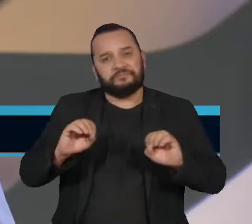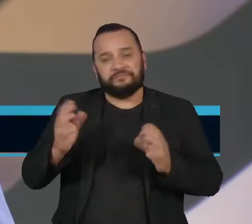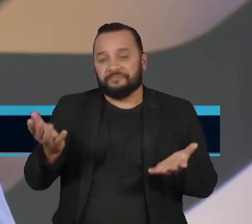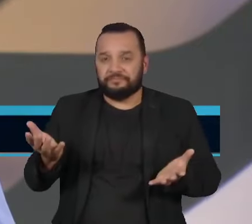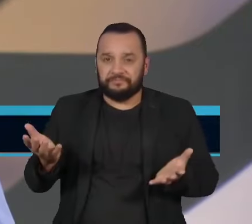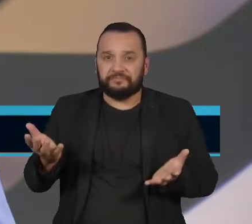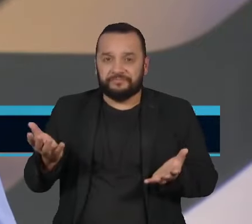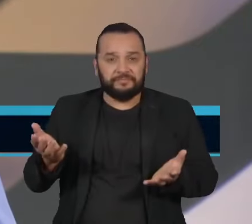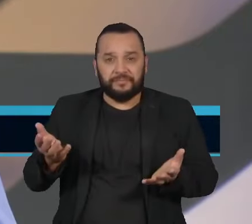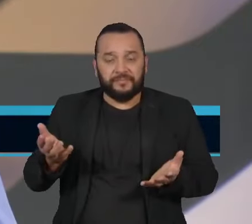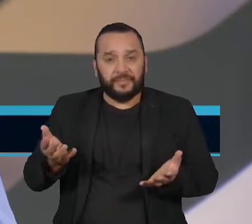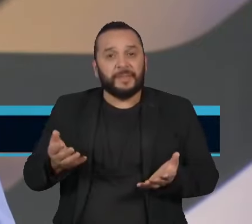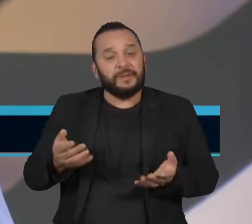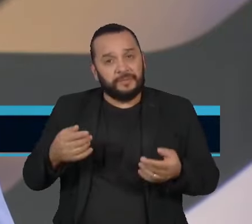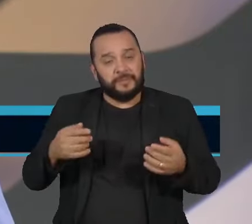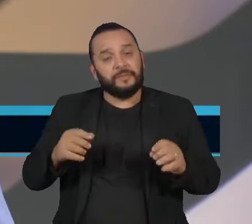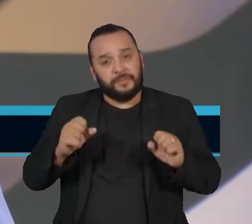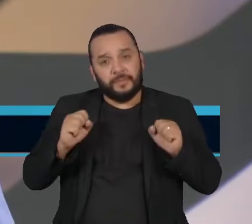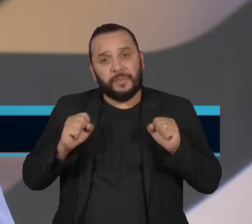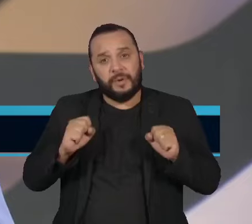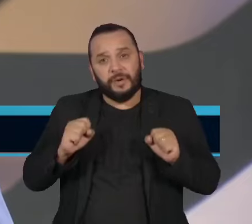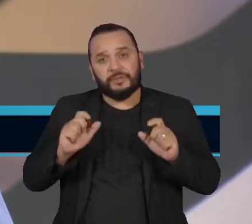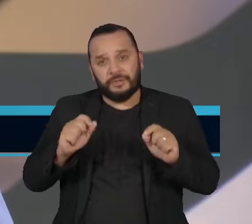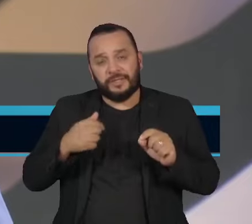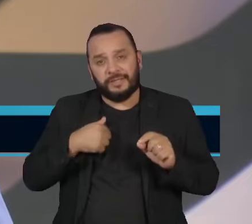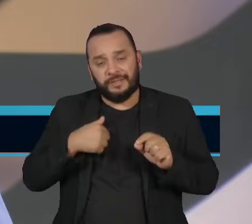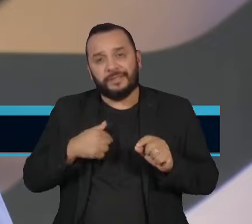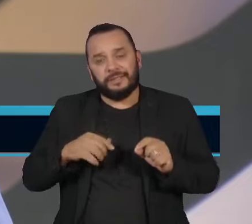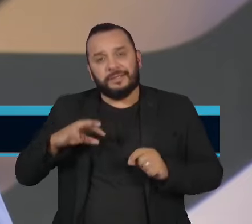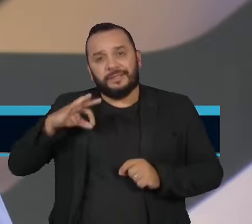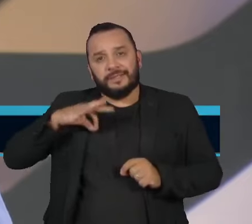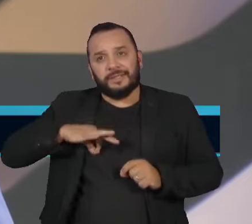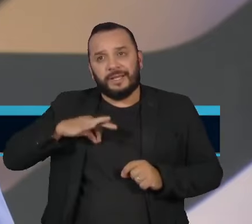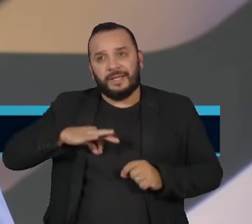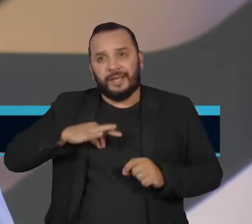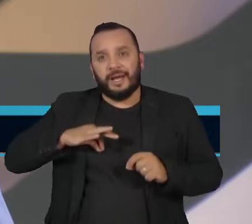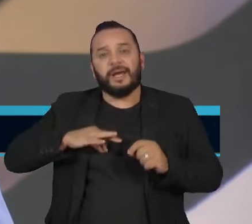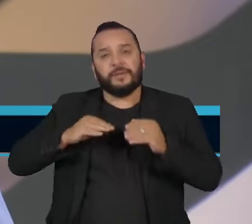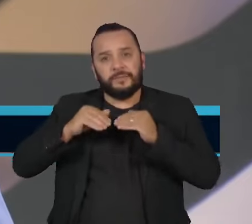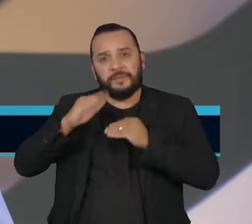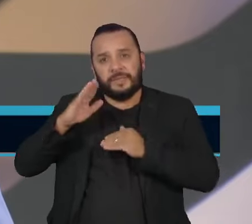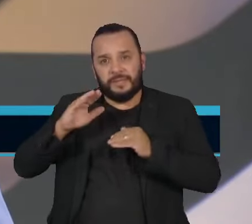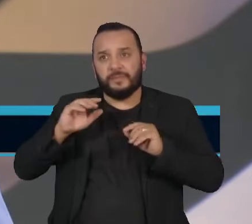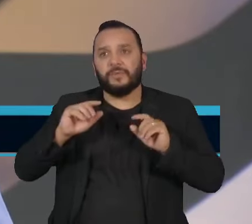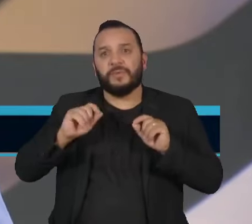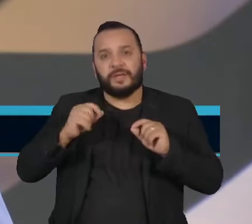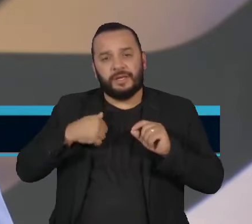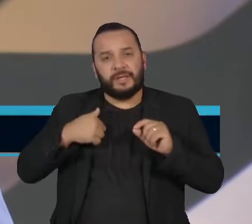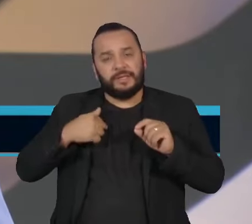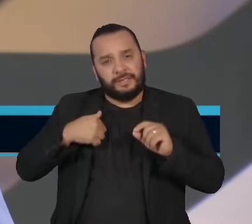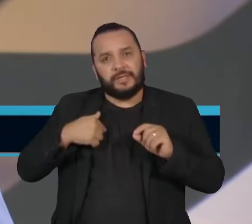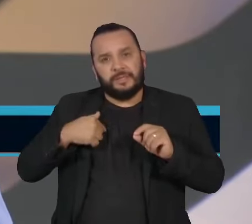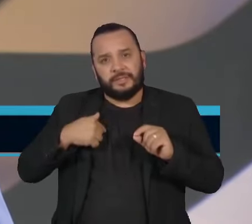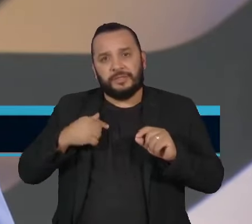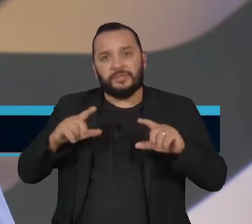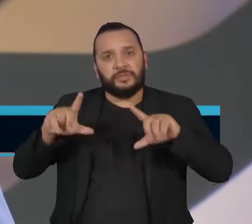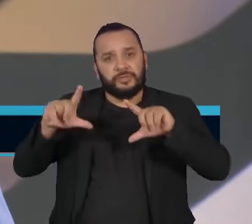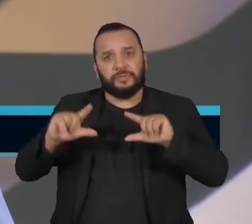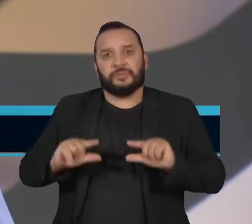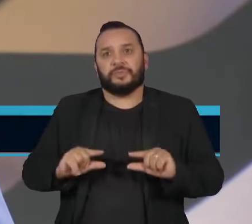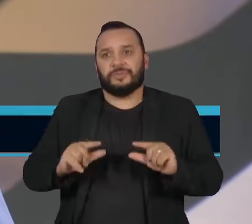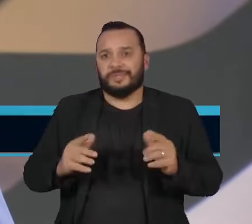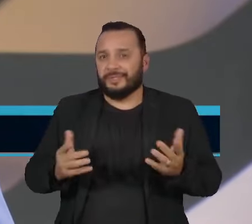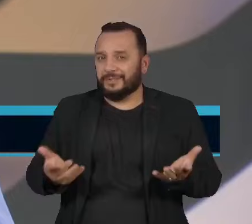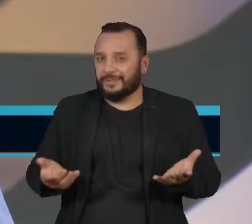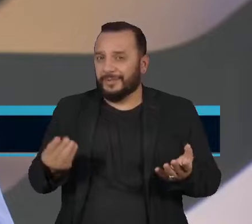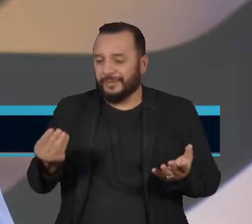em mediar estes salários, diminuindo o salário mínimo. Eu acho que é importante a gente pensar nisso e